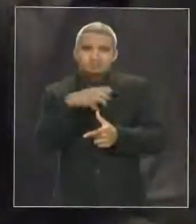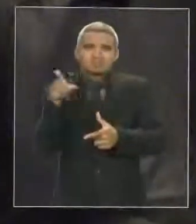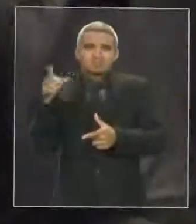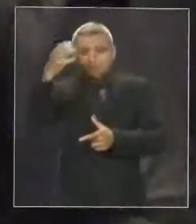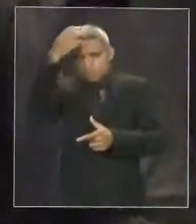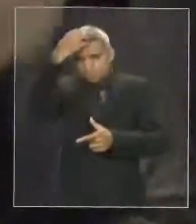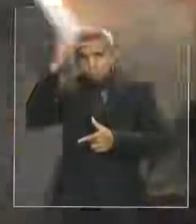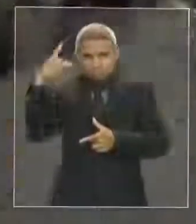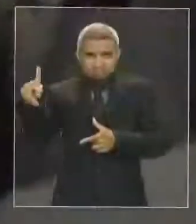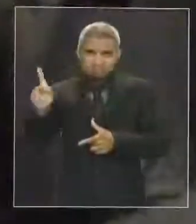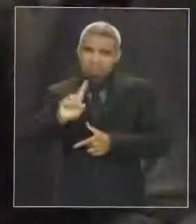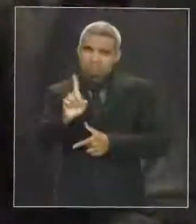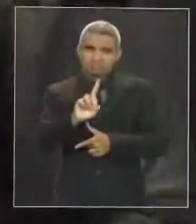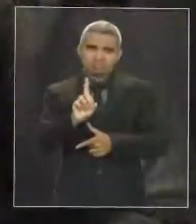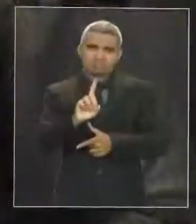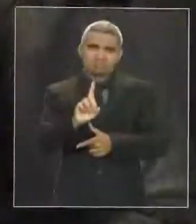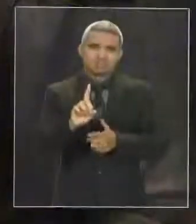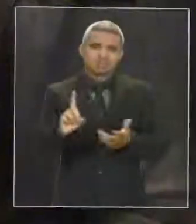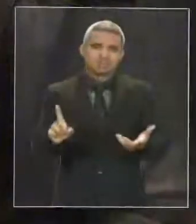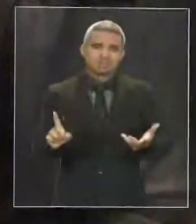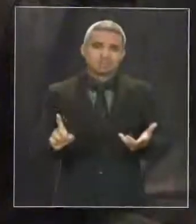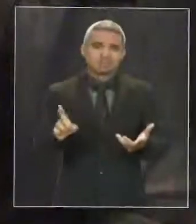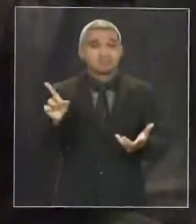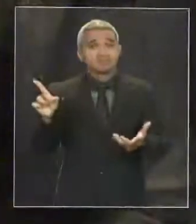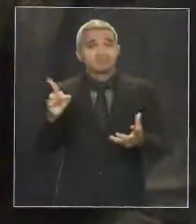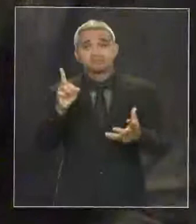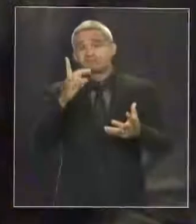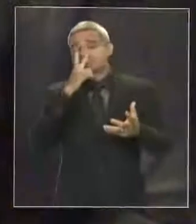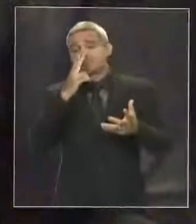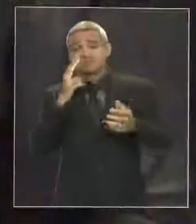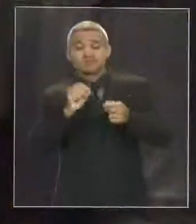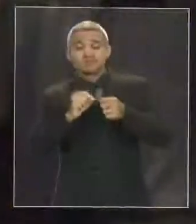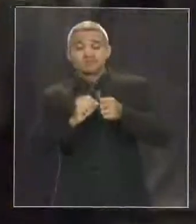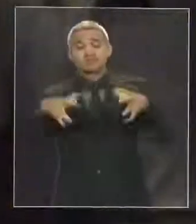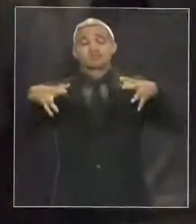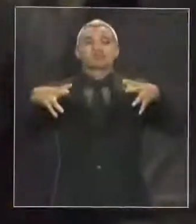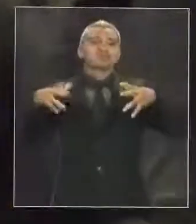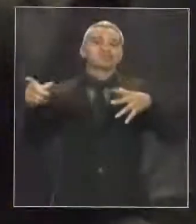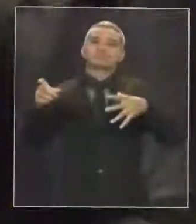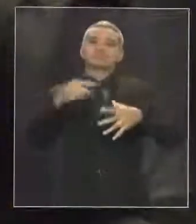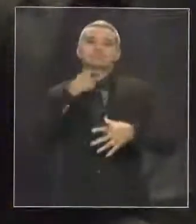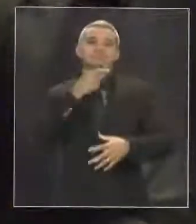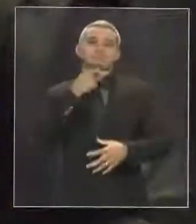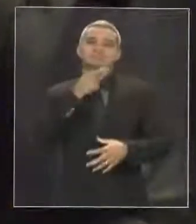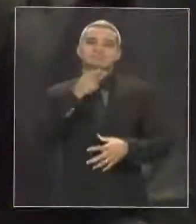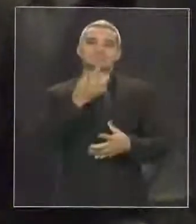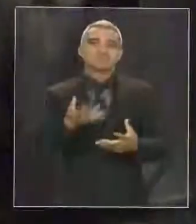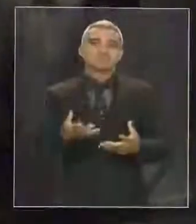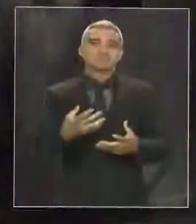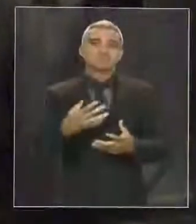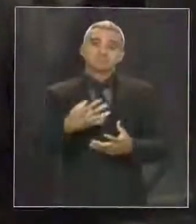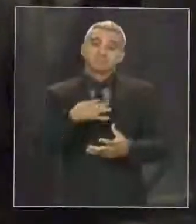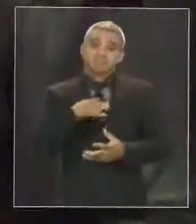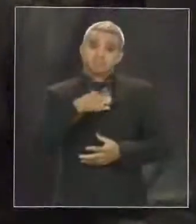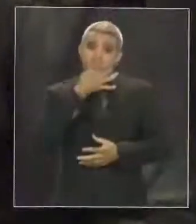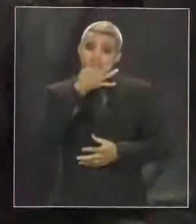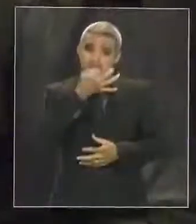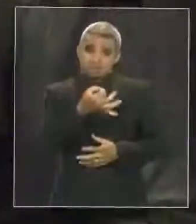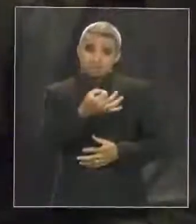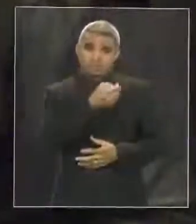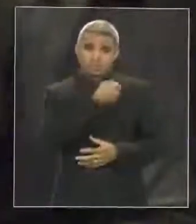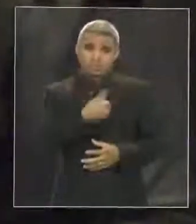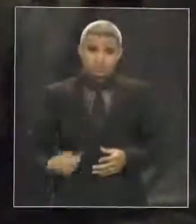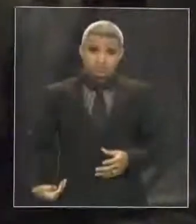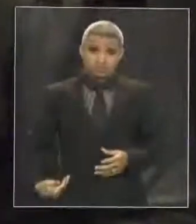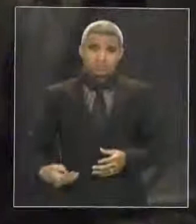pode fazer milagres. Eu acho que o governo do Estado está falhando muito em não olhar a